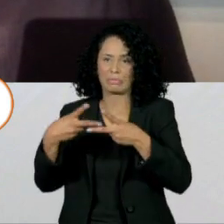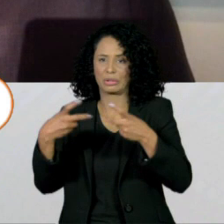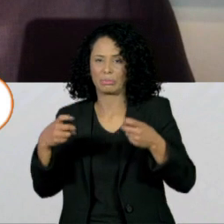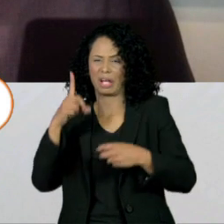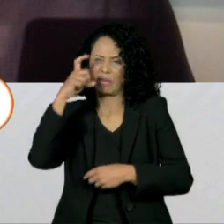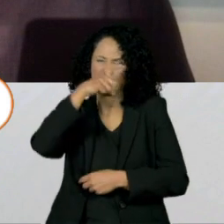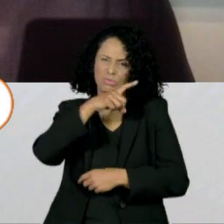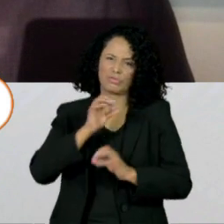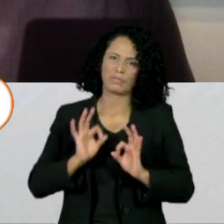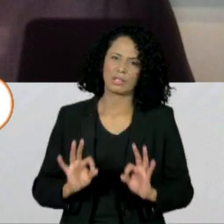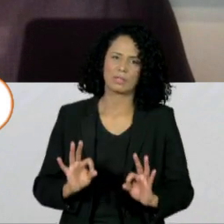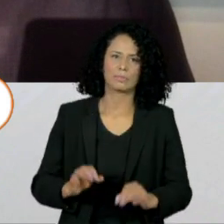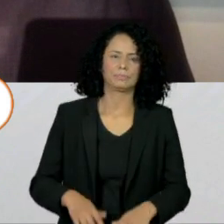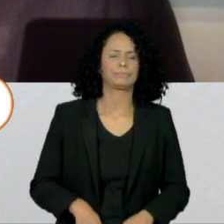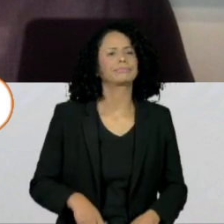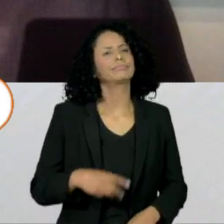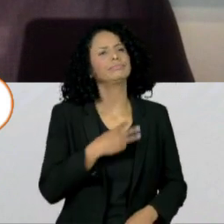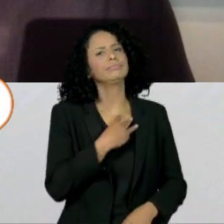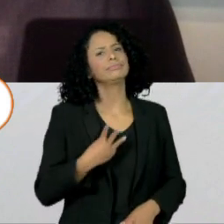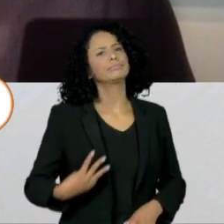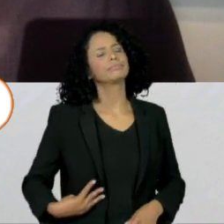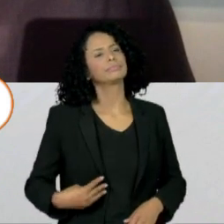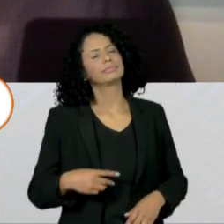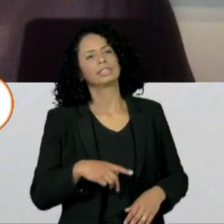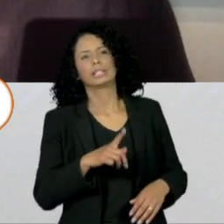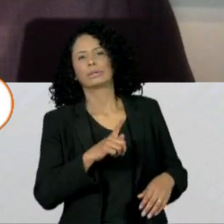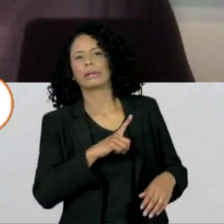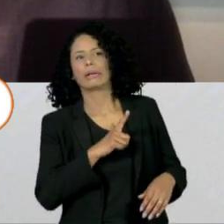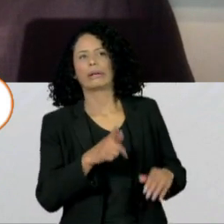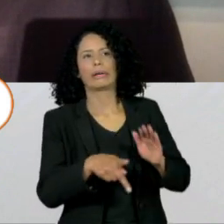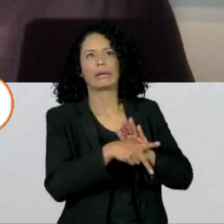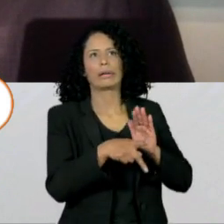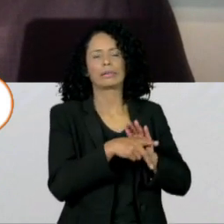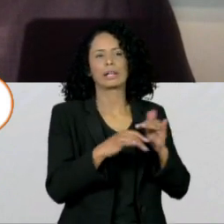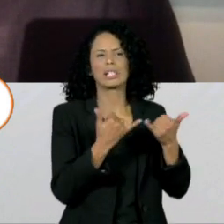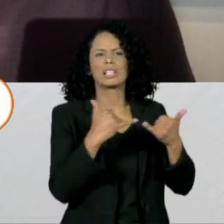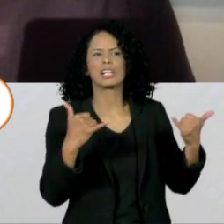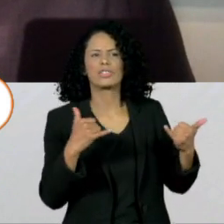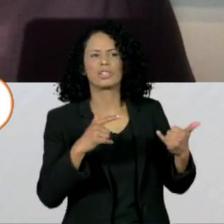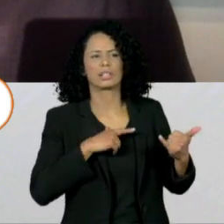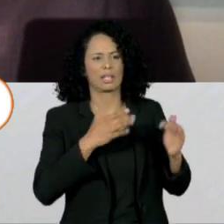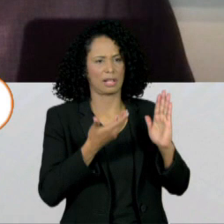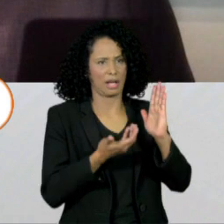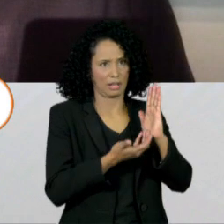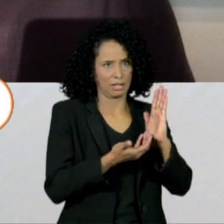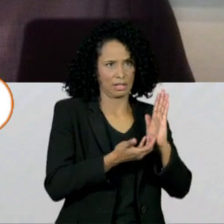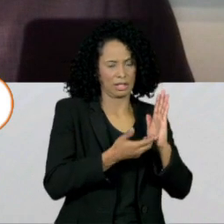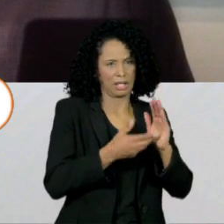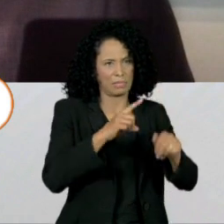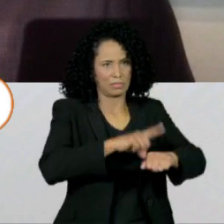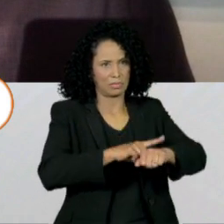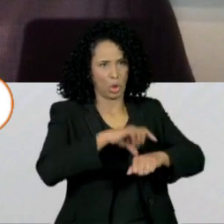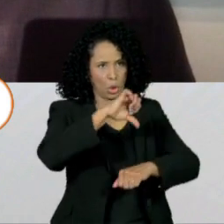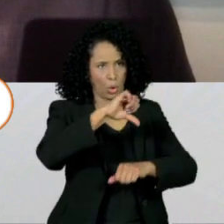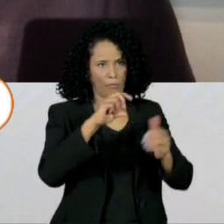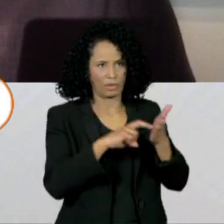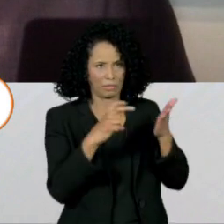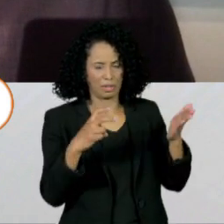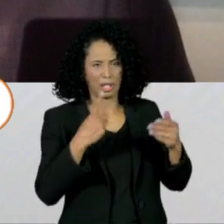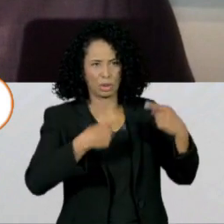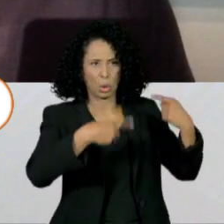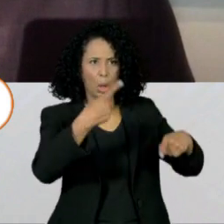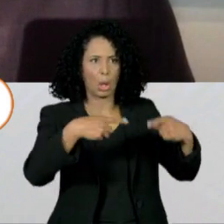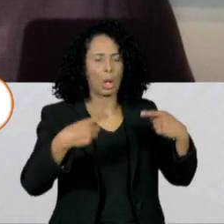ministro de Minas e Energia, Adolfo Saxida, vai estar daqui a pouco na Câmara dos Deputados, por volta das nove da manhã, e vai discutir a política de preços dos